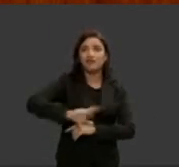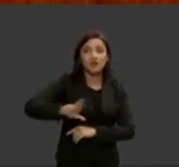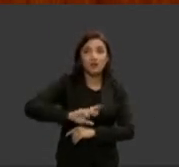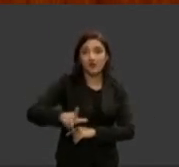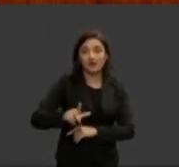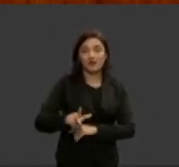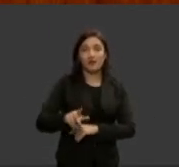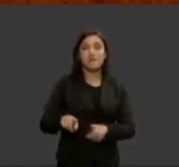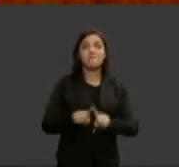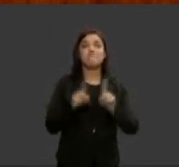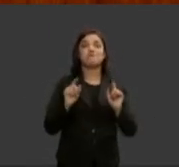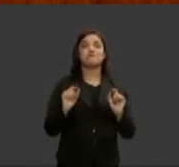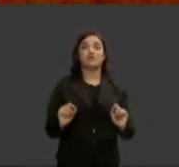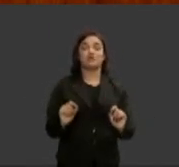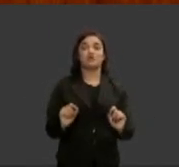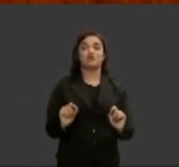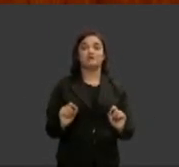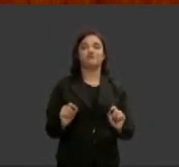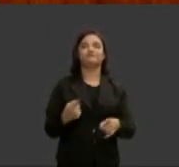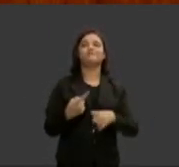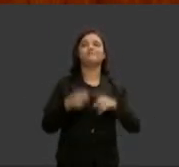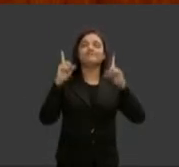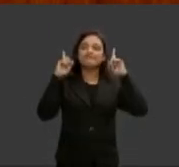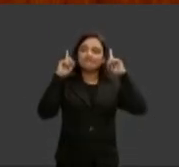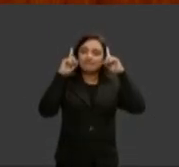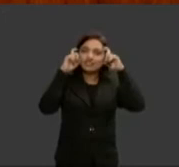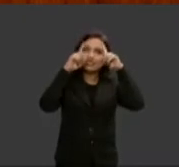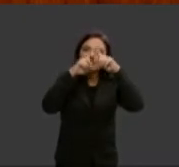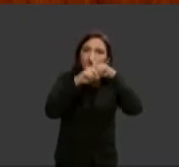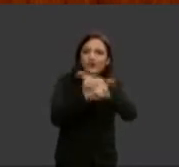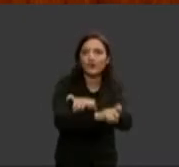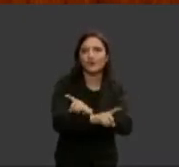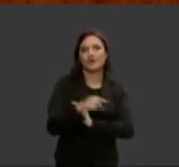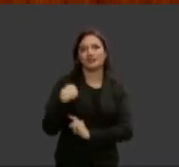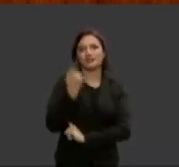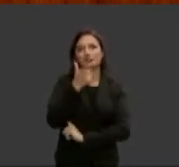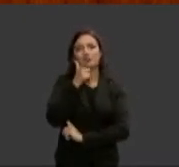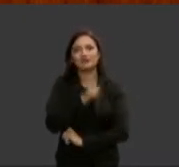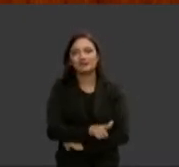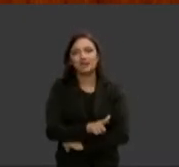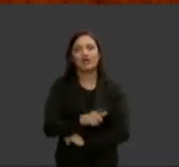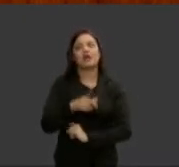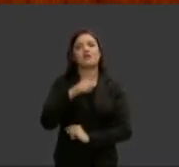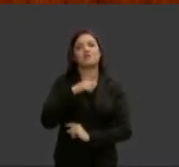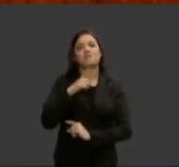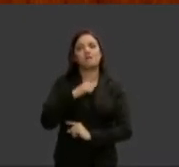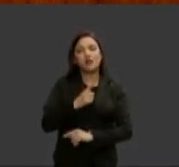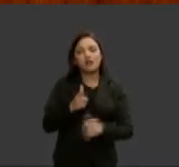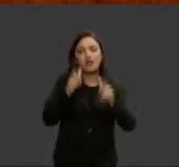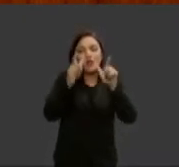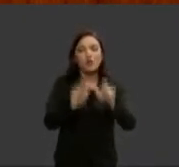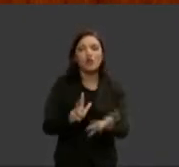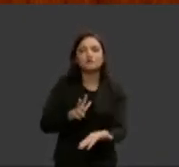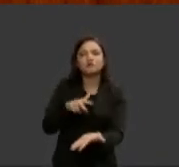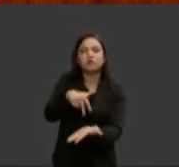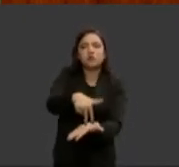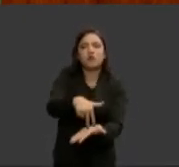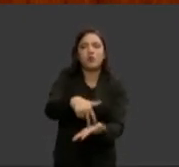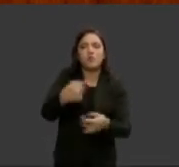mas sim a existência de dificuldades que nós temos para transitar em espaços políticos